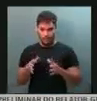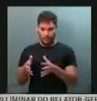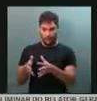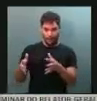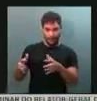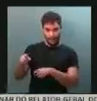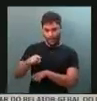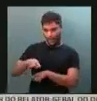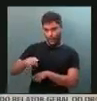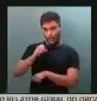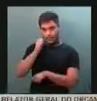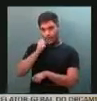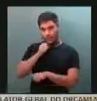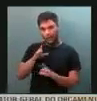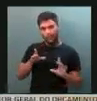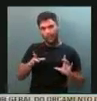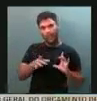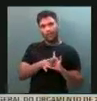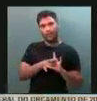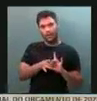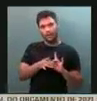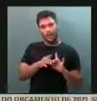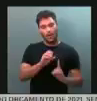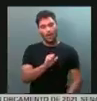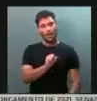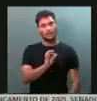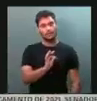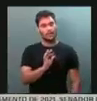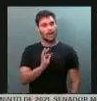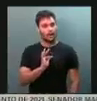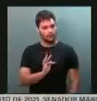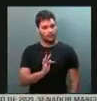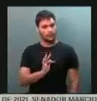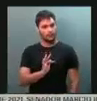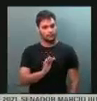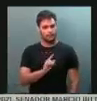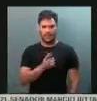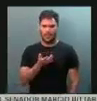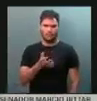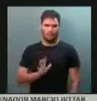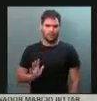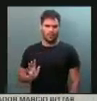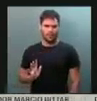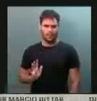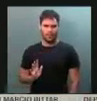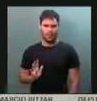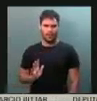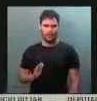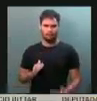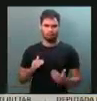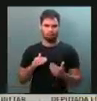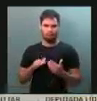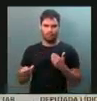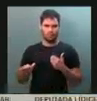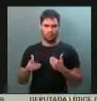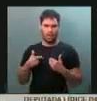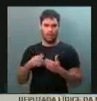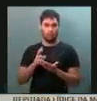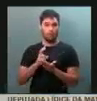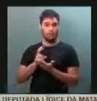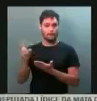tem ligação com o Supremo Tribunal Federal e não vai nunca concordar com o impeachment